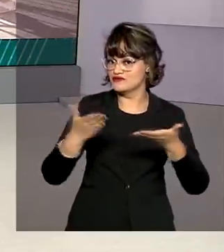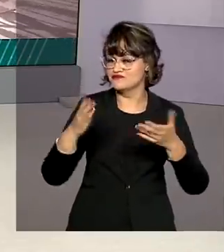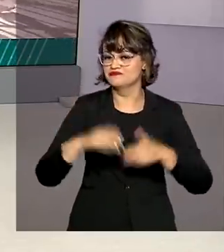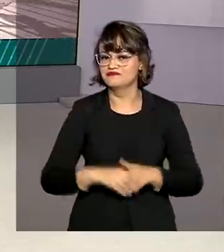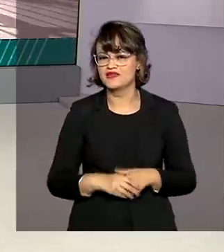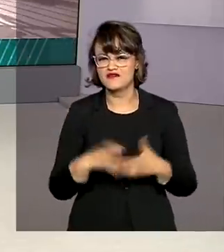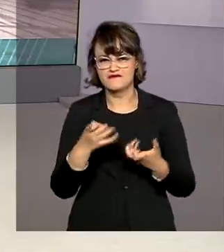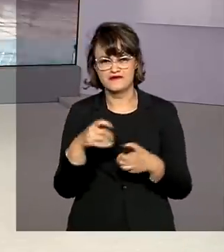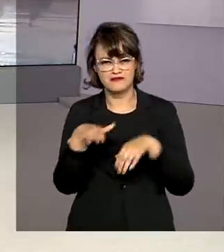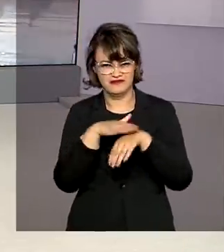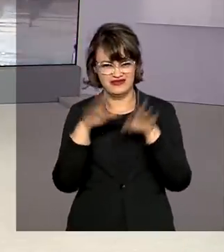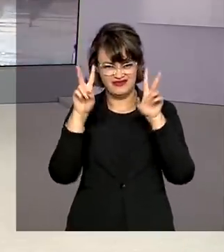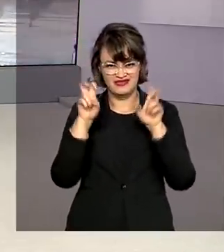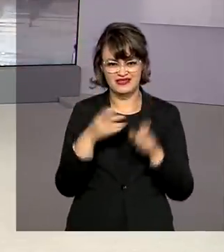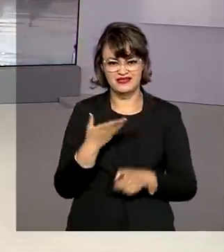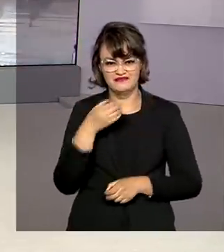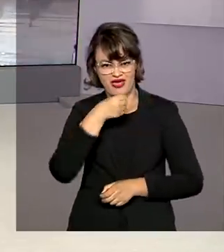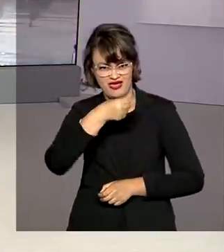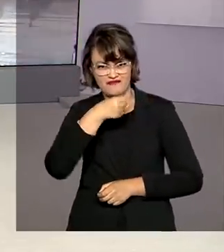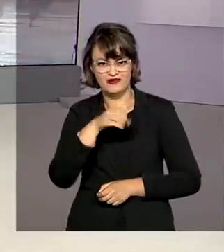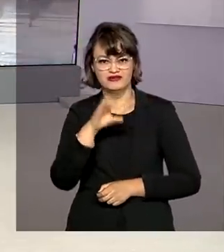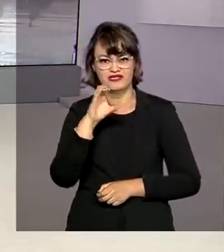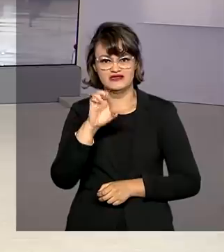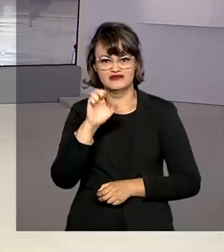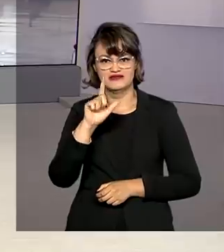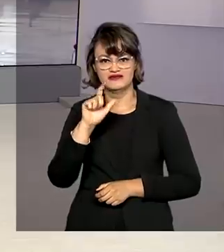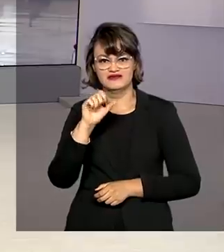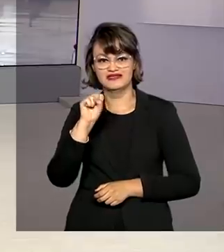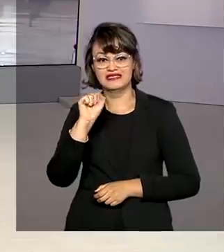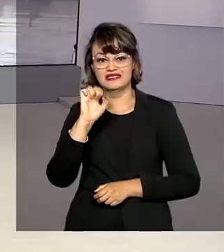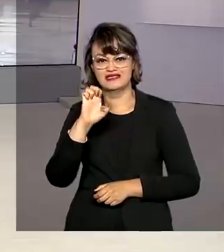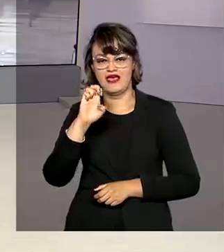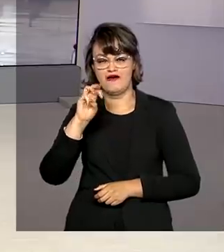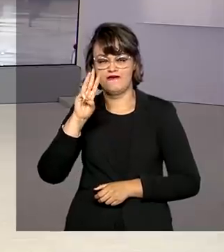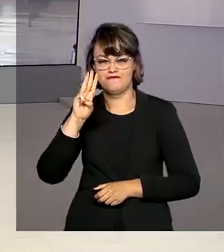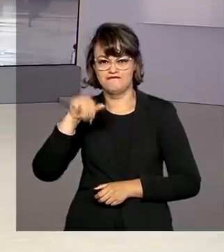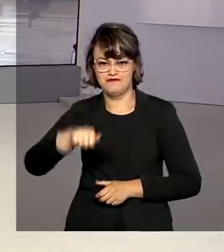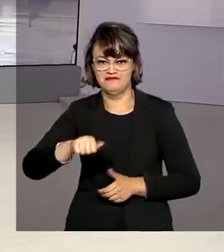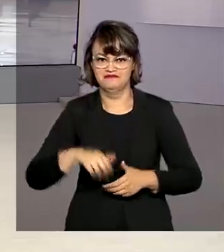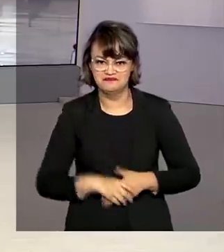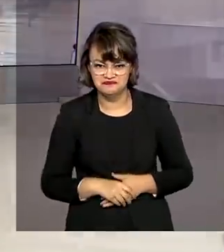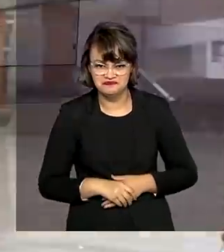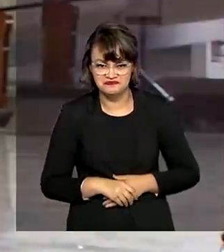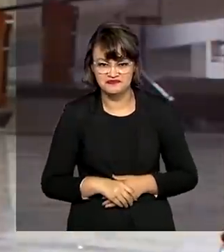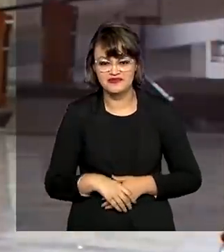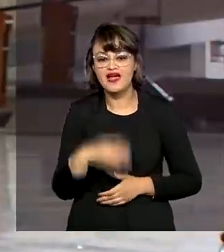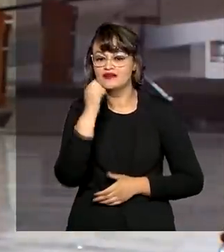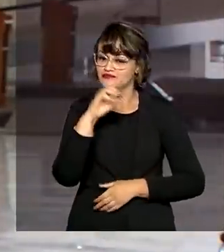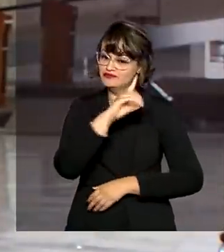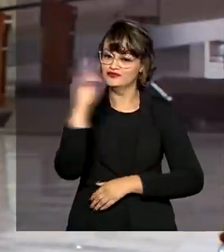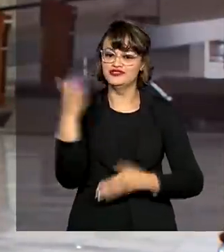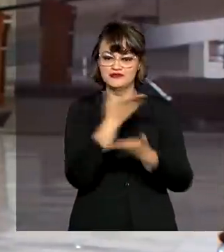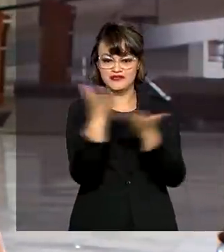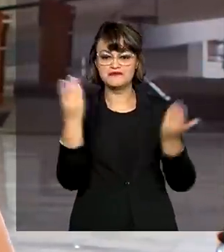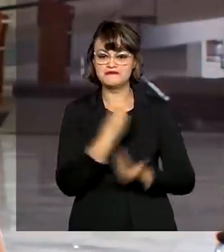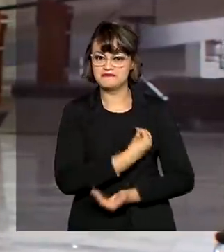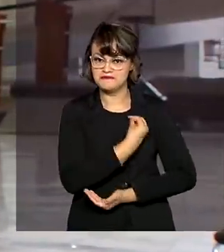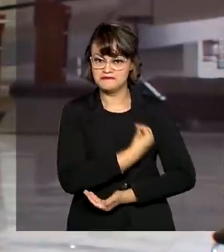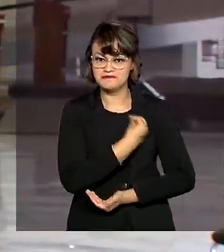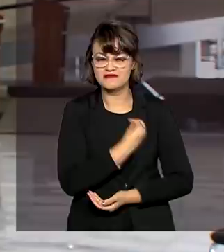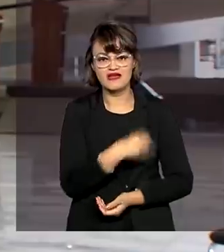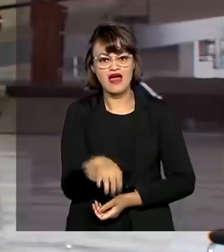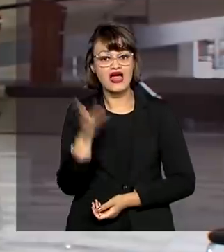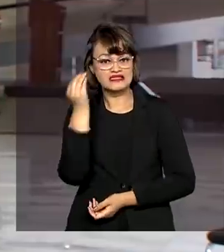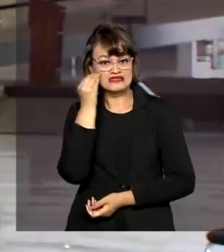conversar sobre esse assunto, então, com a repórter Selma Dias. Oi, Selma, bom dia. Oi, Renata, bom dia para você e também para quem está conosco. Olha, os